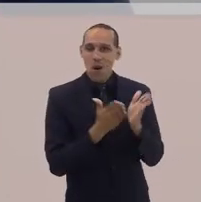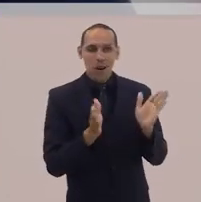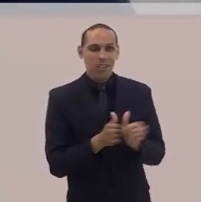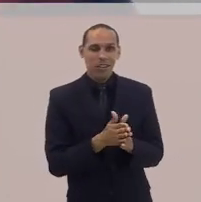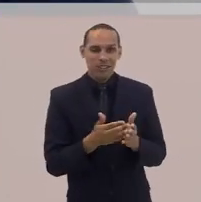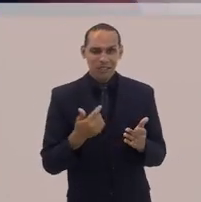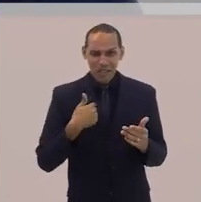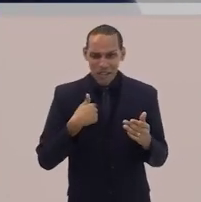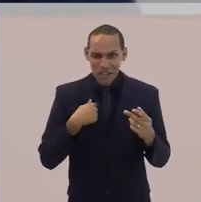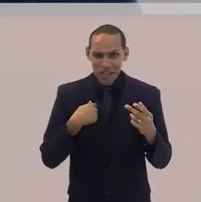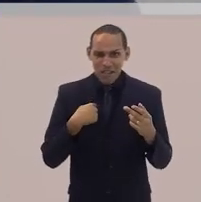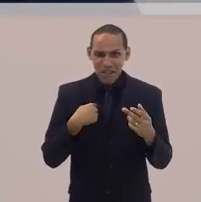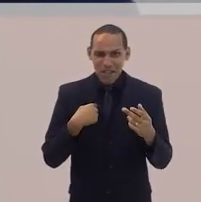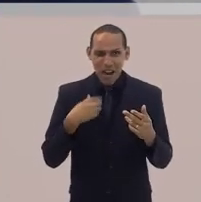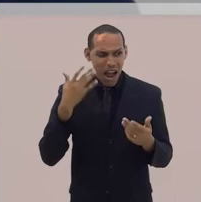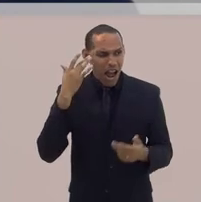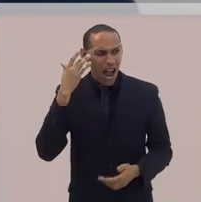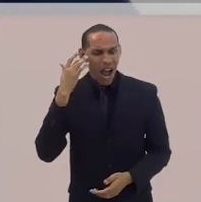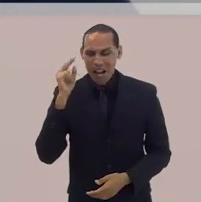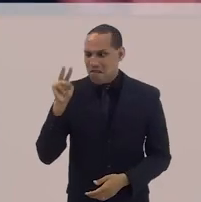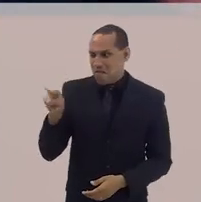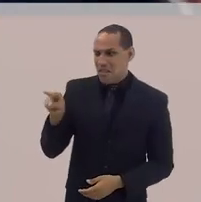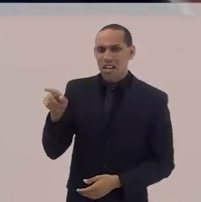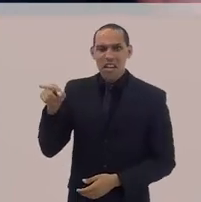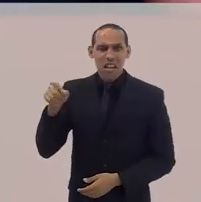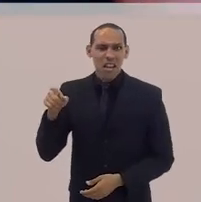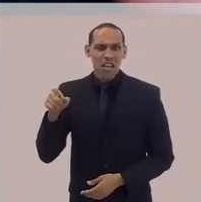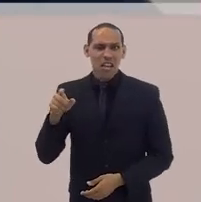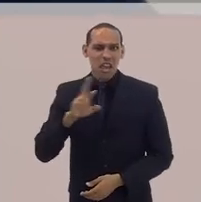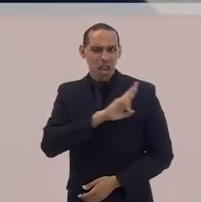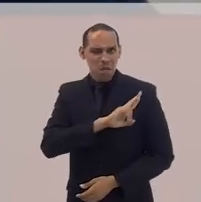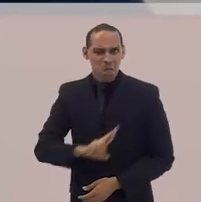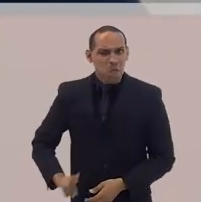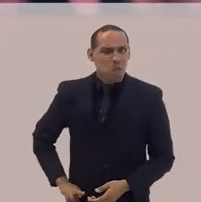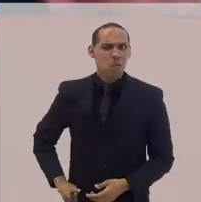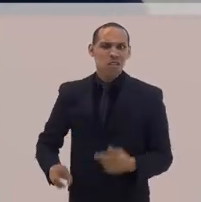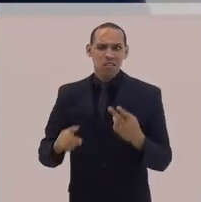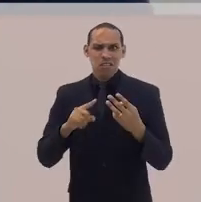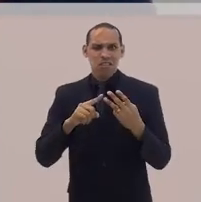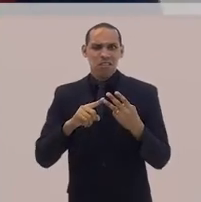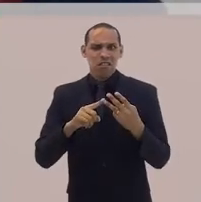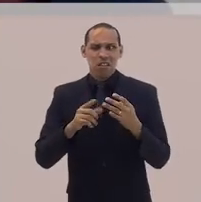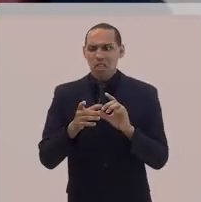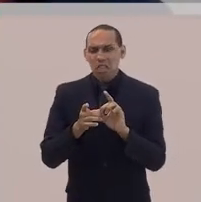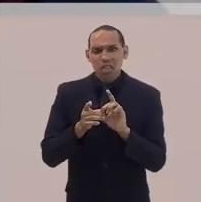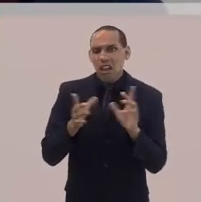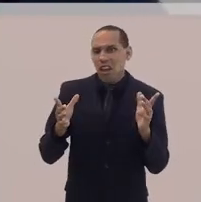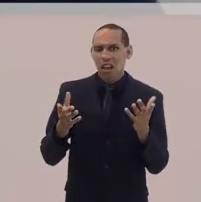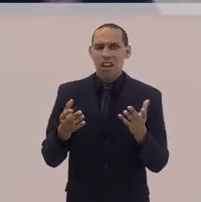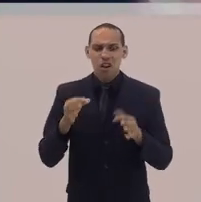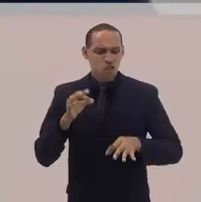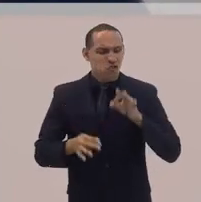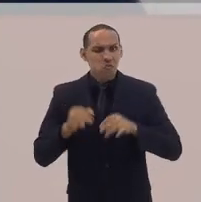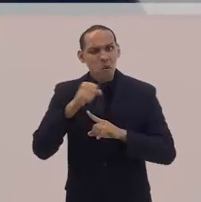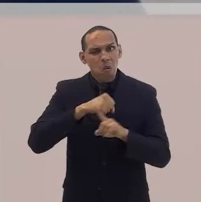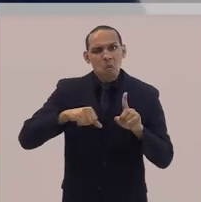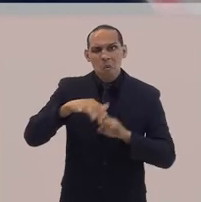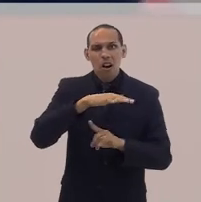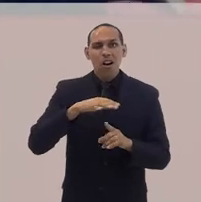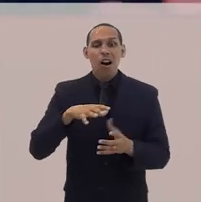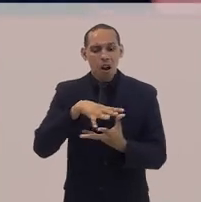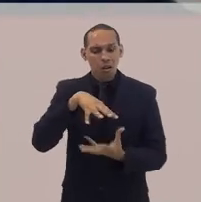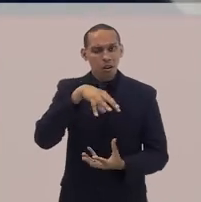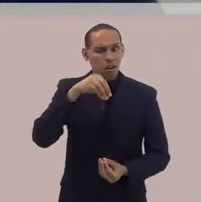Isso para mim não tem nada a ver com república, com democracia, com justiça social e até do ponto de